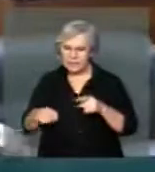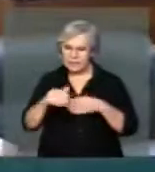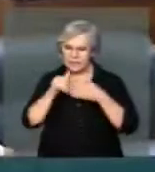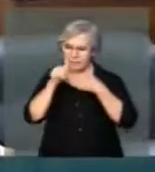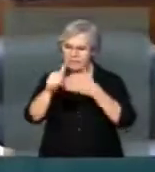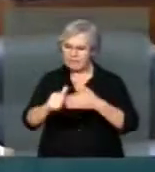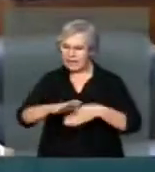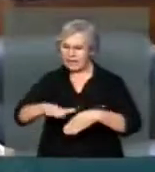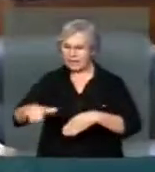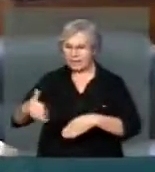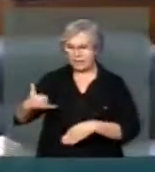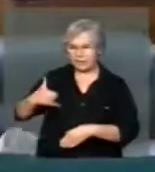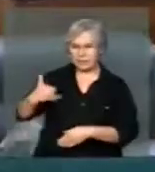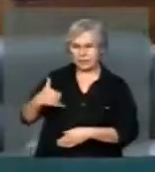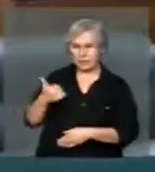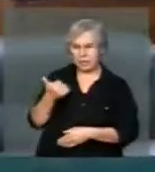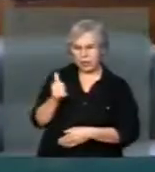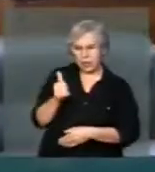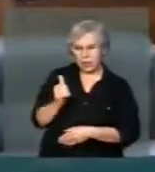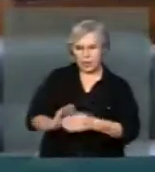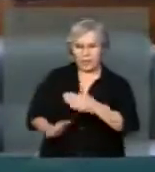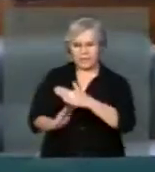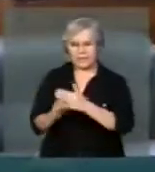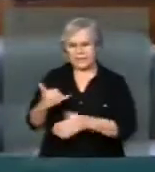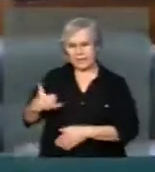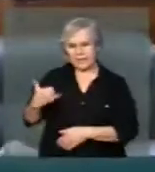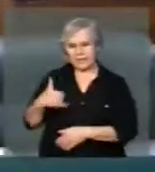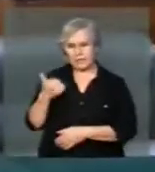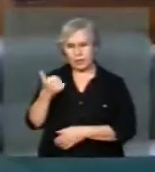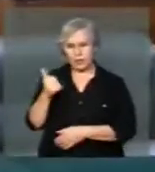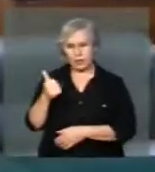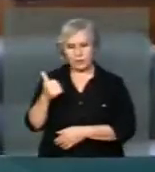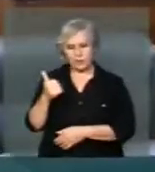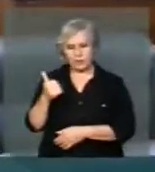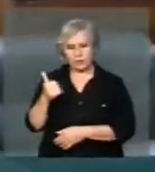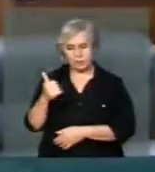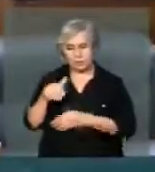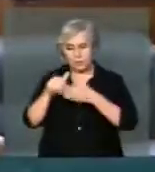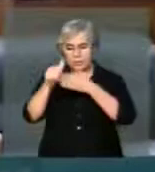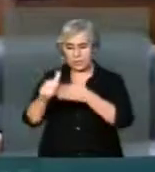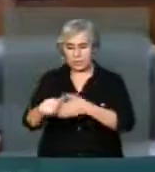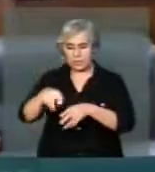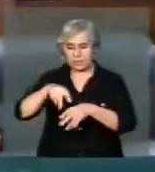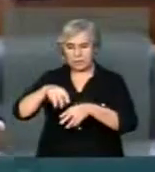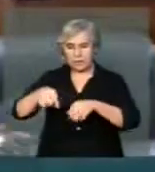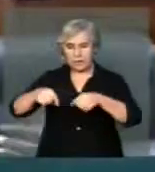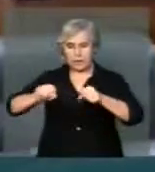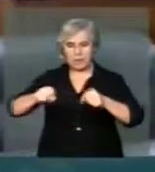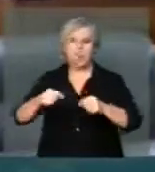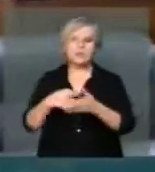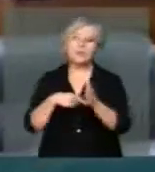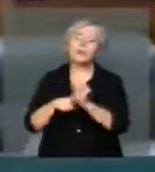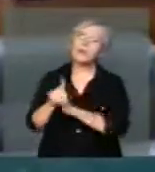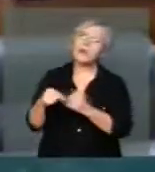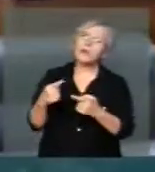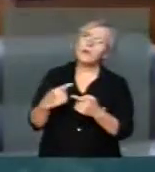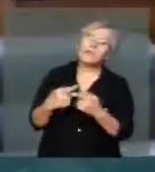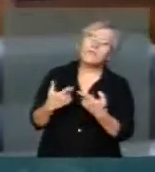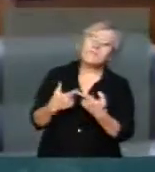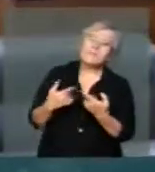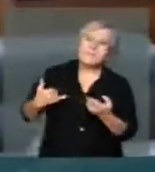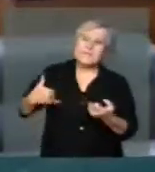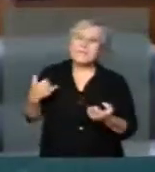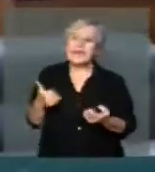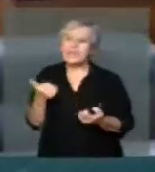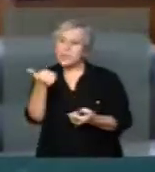crianças em até 11 anos. Por que não 8, 9? É um debate